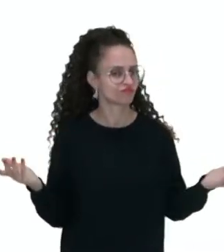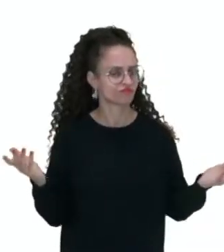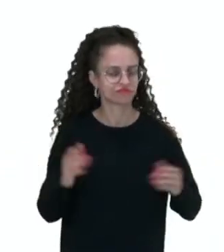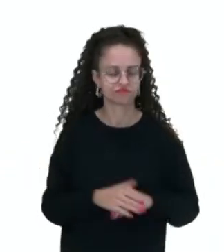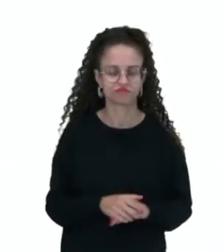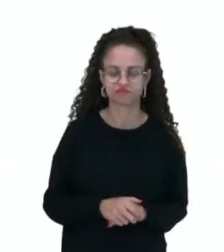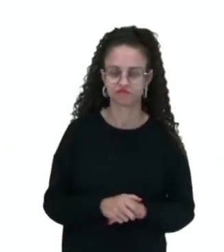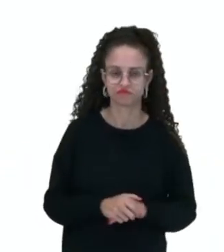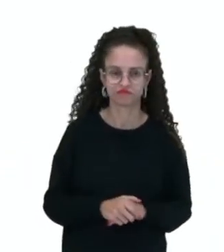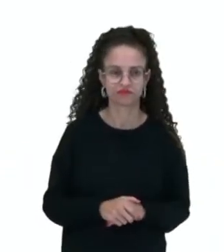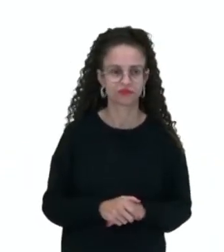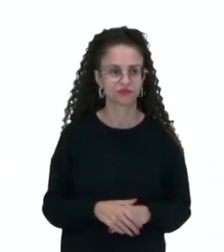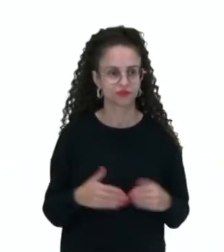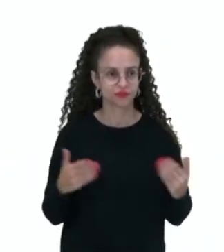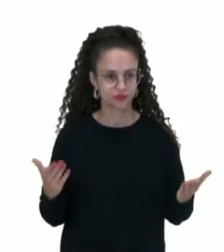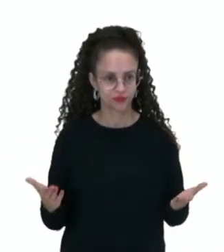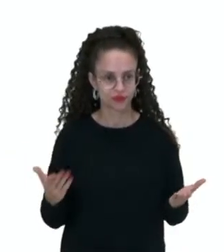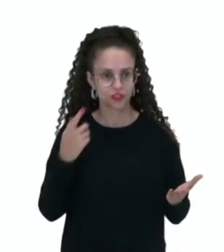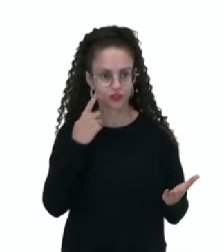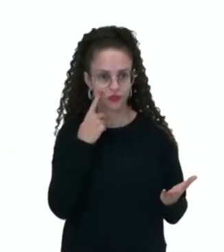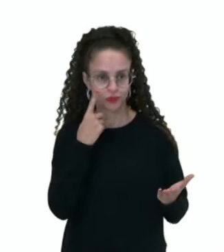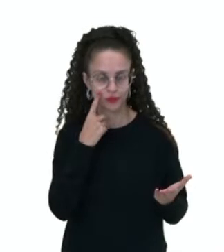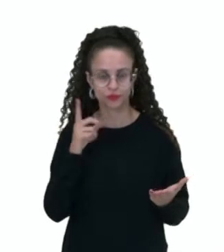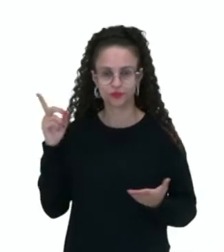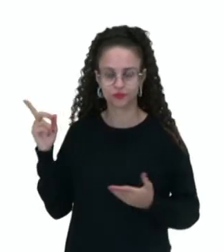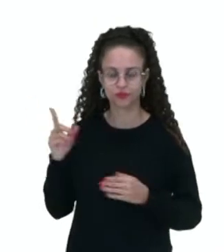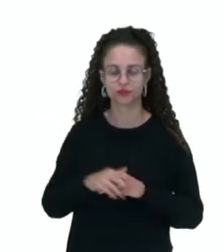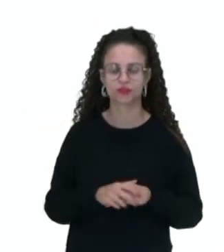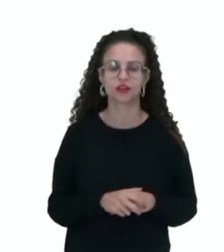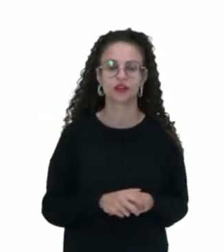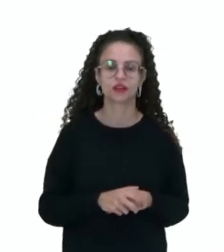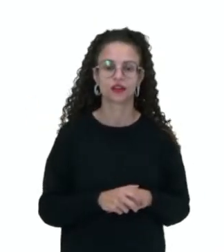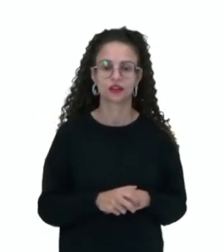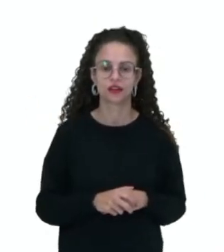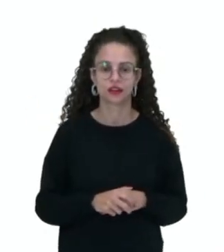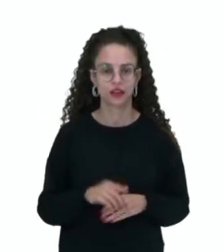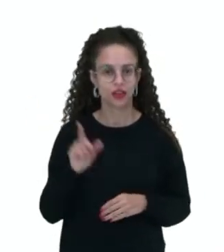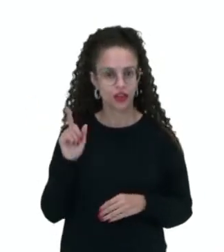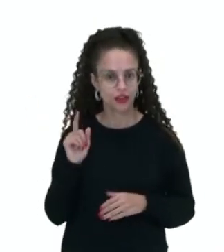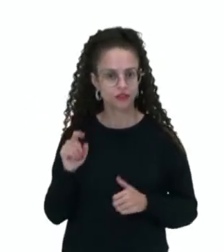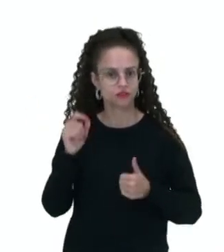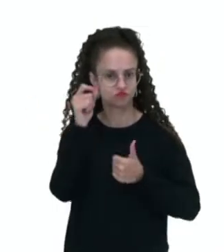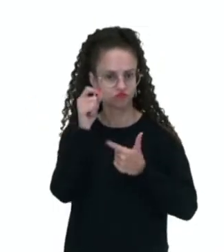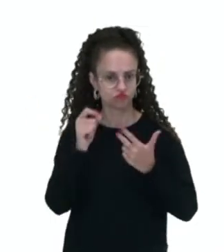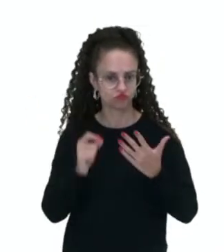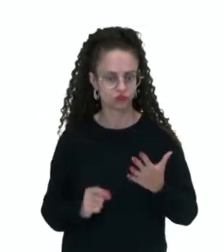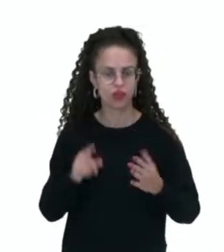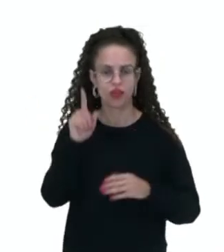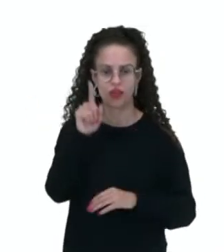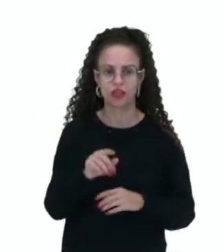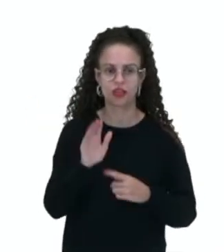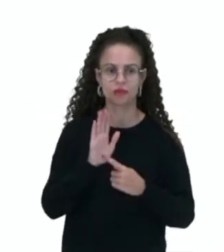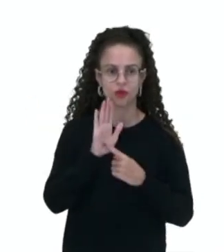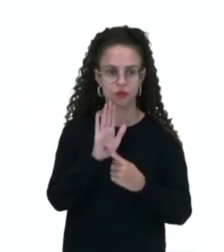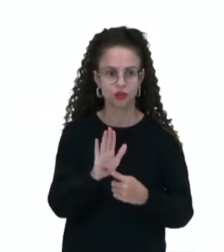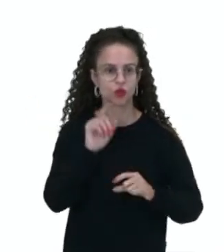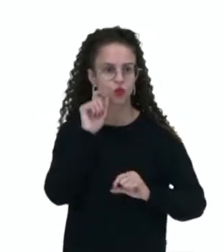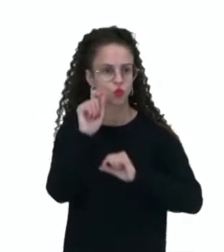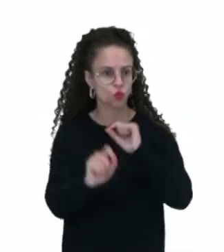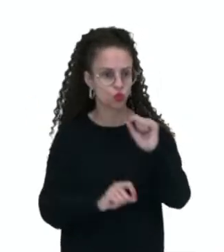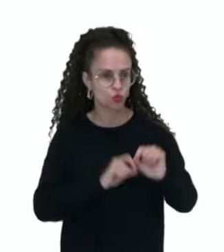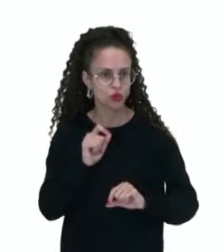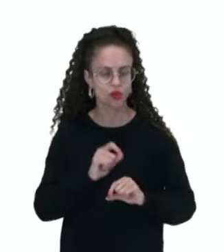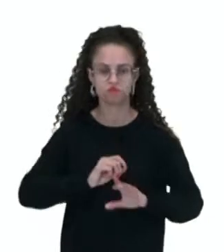então? Isso nós iremos acompanhar aqui então. Então olha só, esses indicadores além de servir para governantes, poder